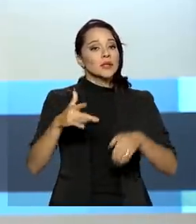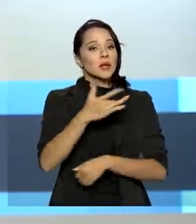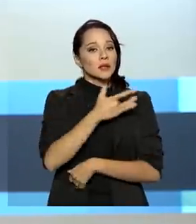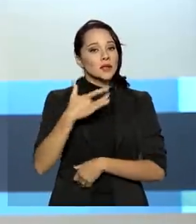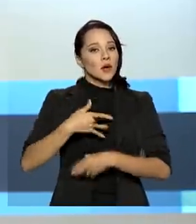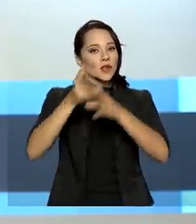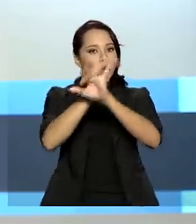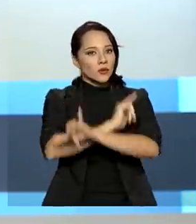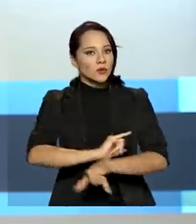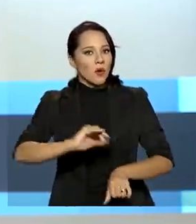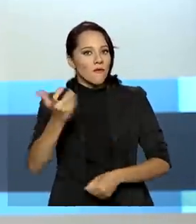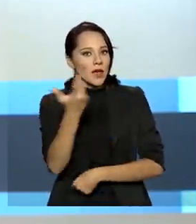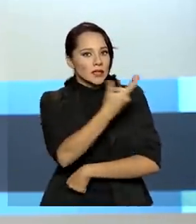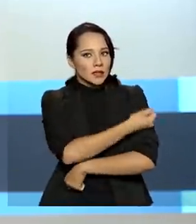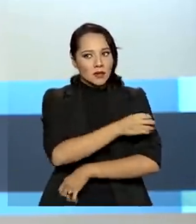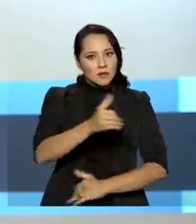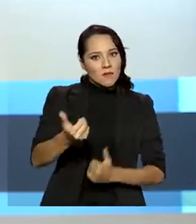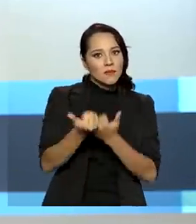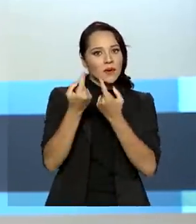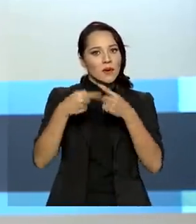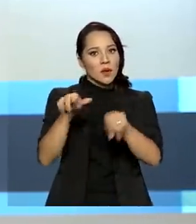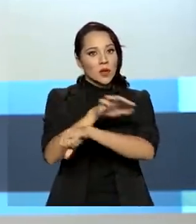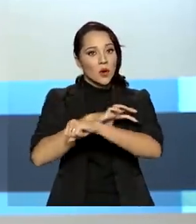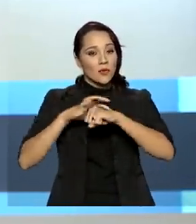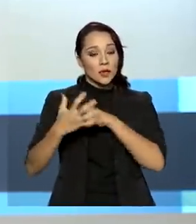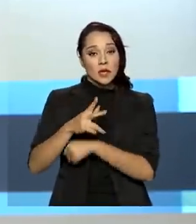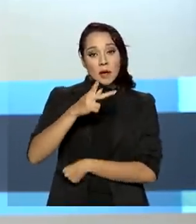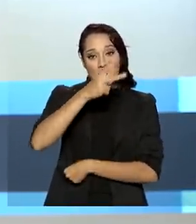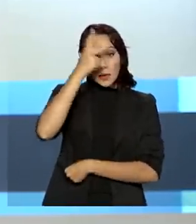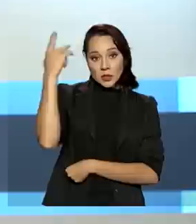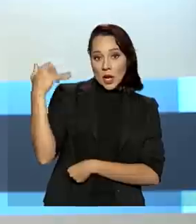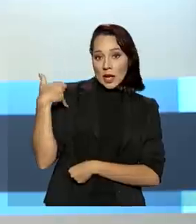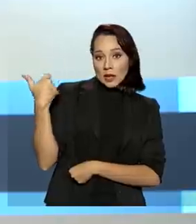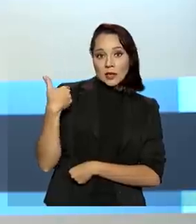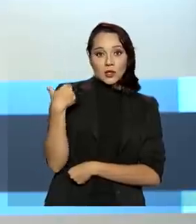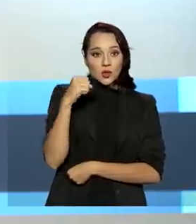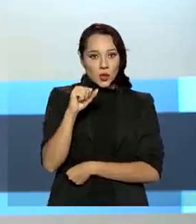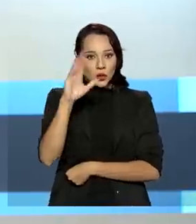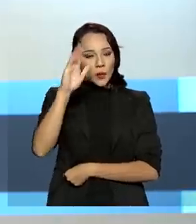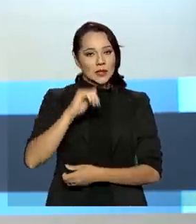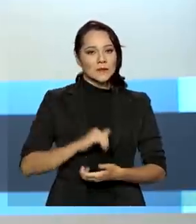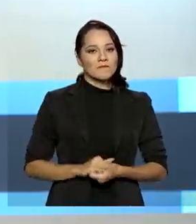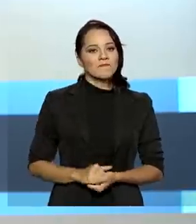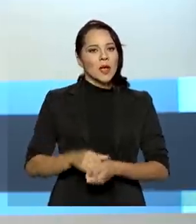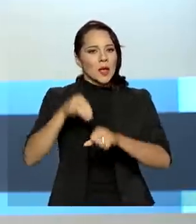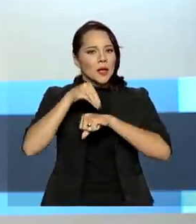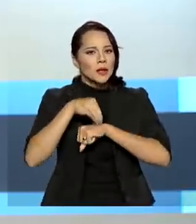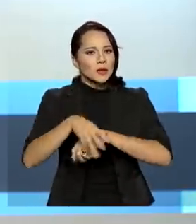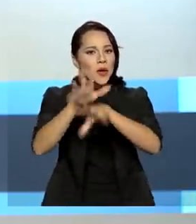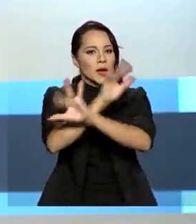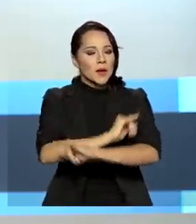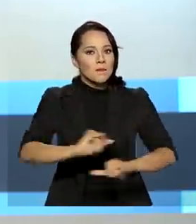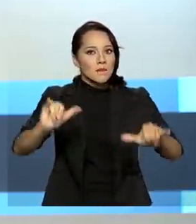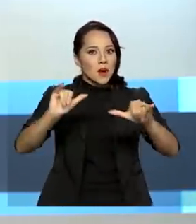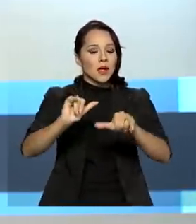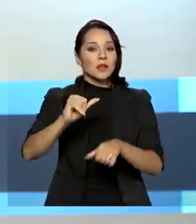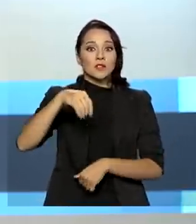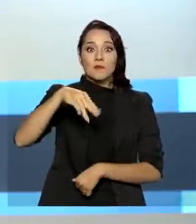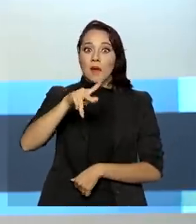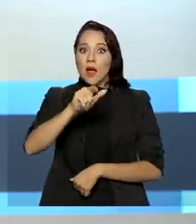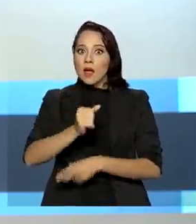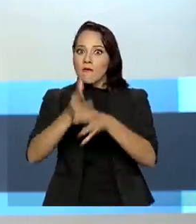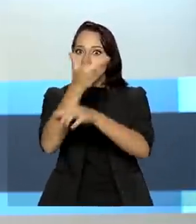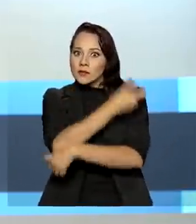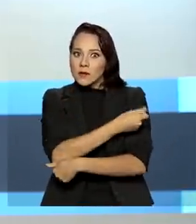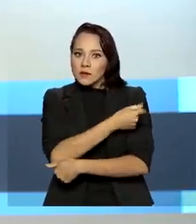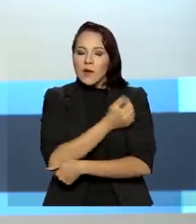anunciou a dose de reforço contra a Covid-19 para os maiores de 18 anos e lançou a campanha de mega vacinação